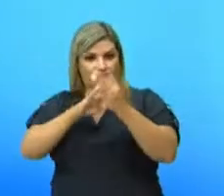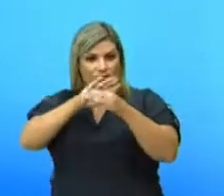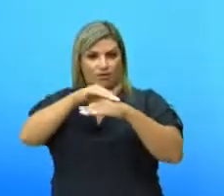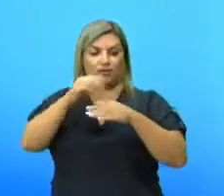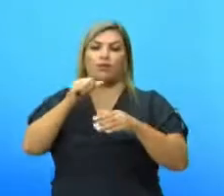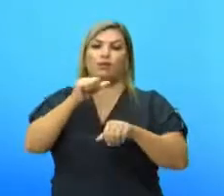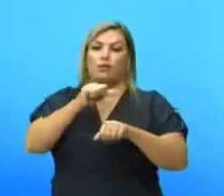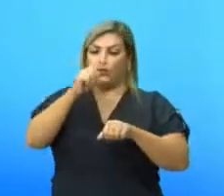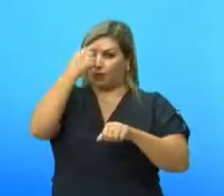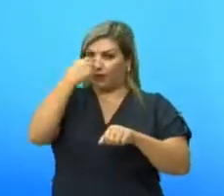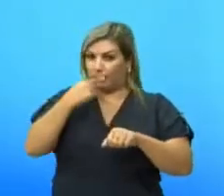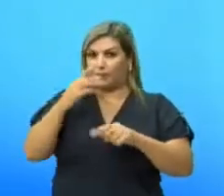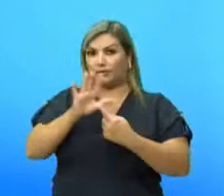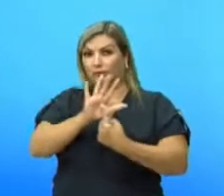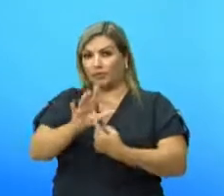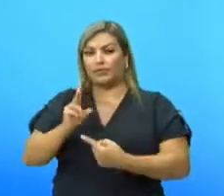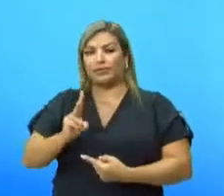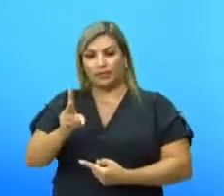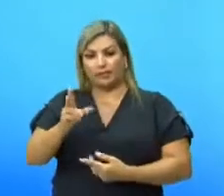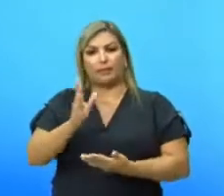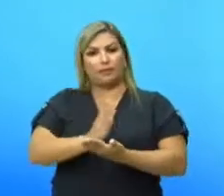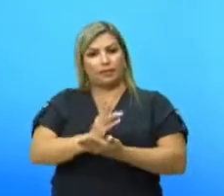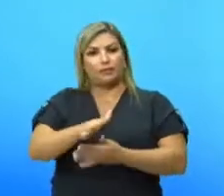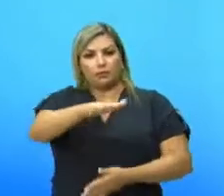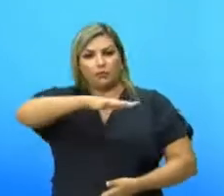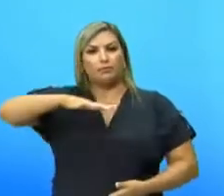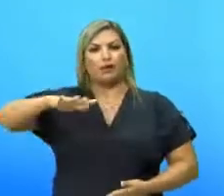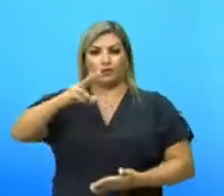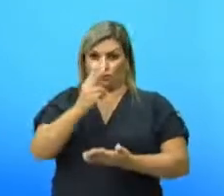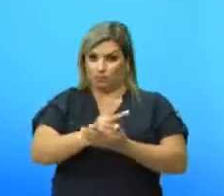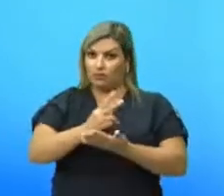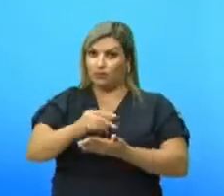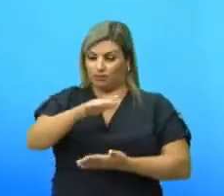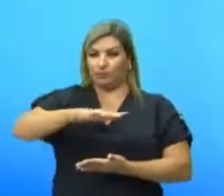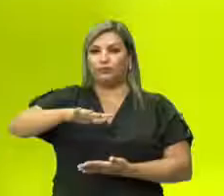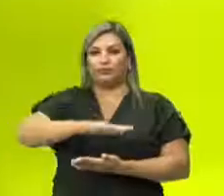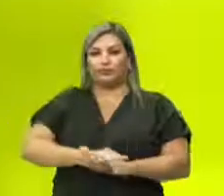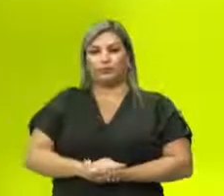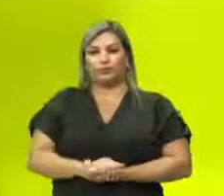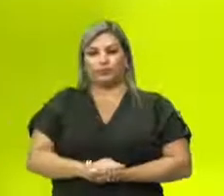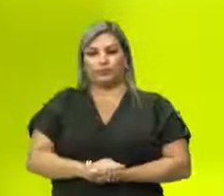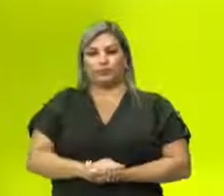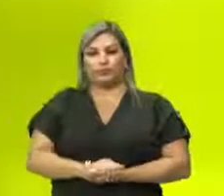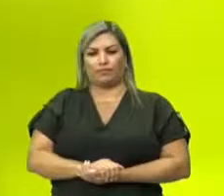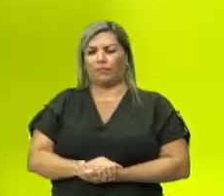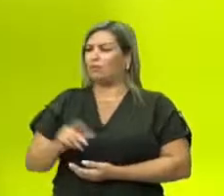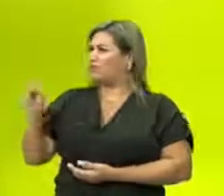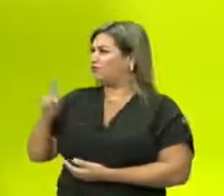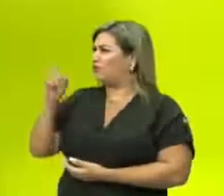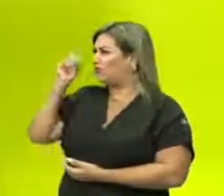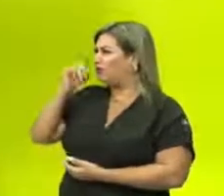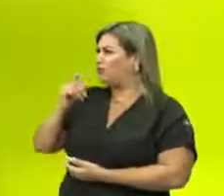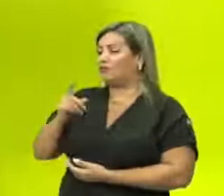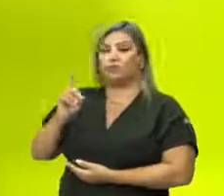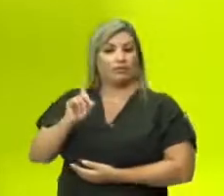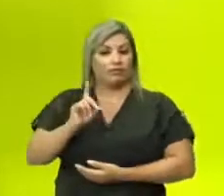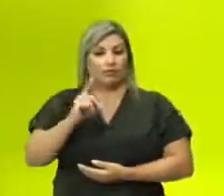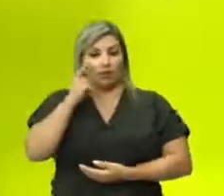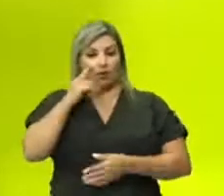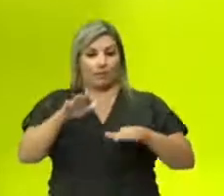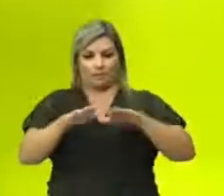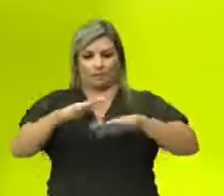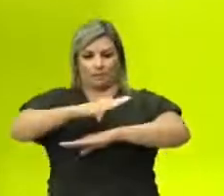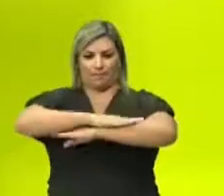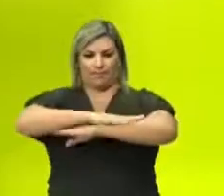sólido no mesmo semi-espaço. Professor, essa aí é difícil? Não. Olha para a mesa.